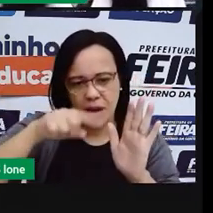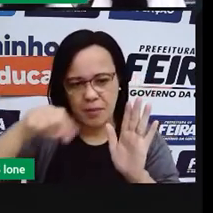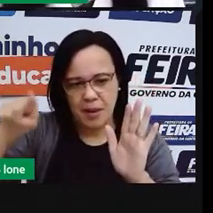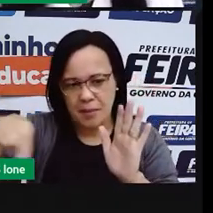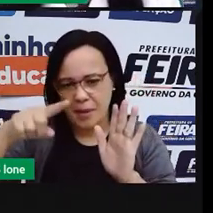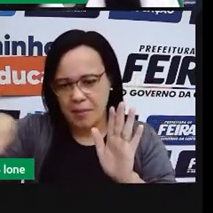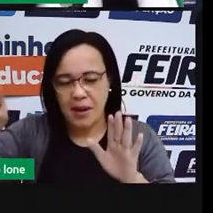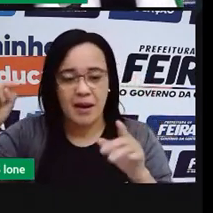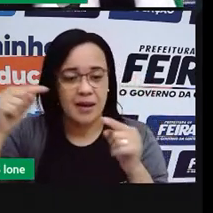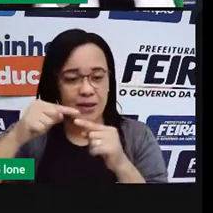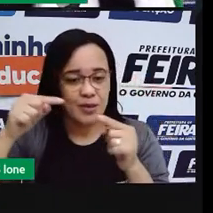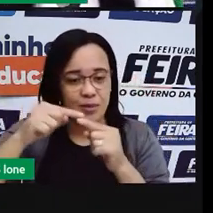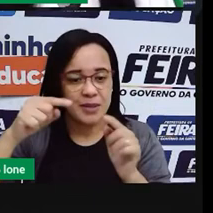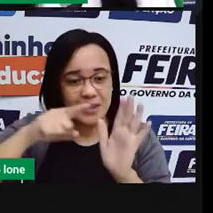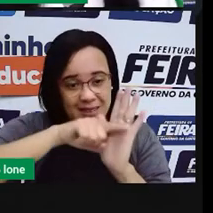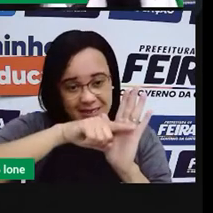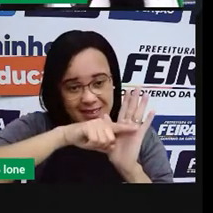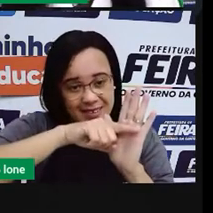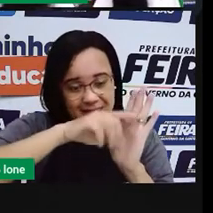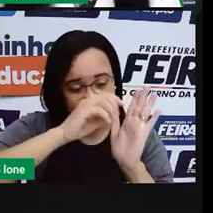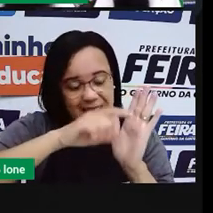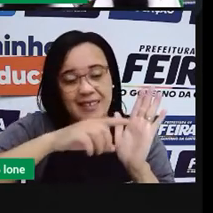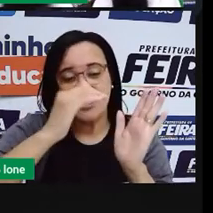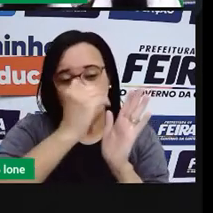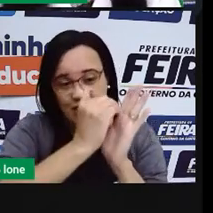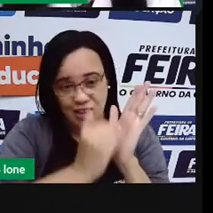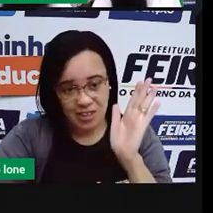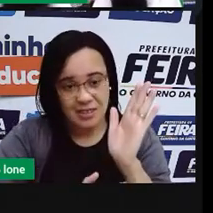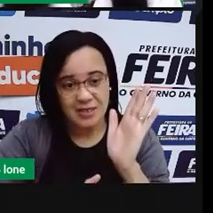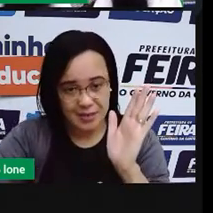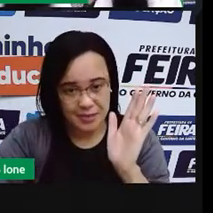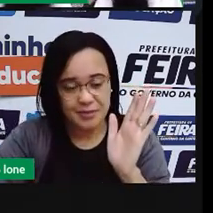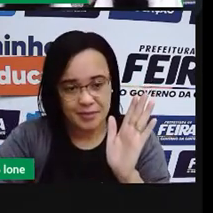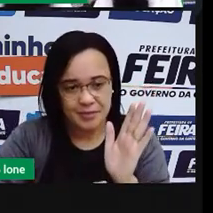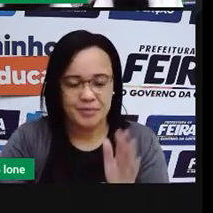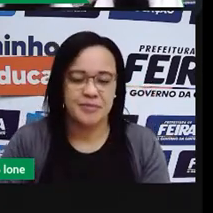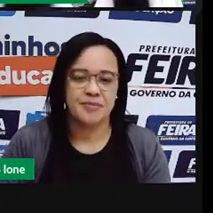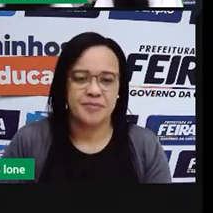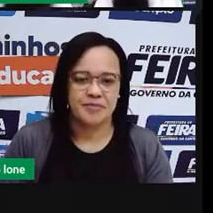os leis que foram diminuídos e conta o restante.